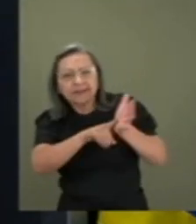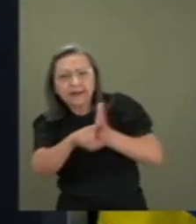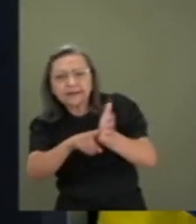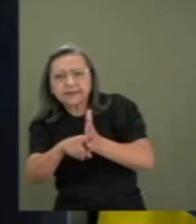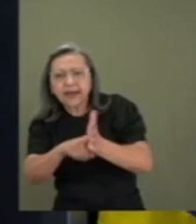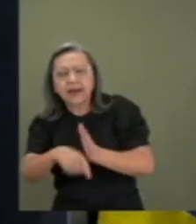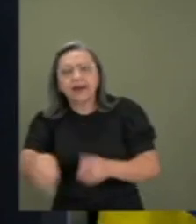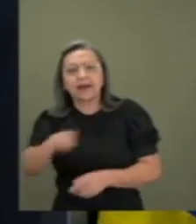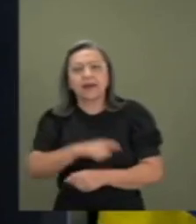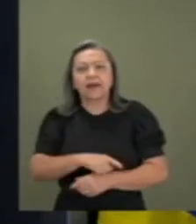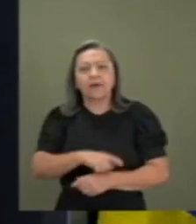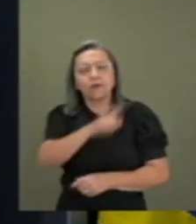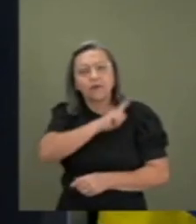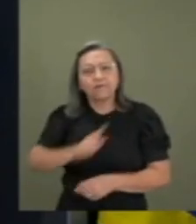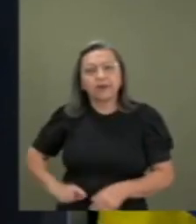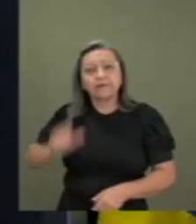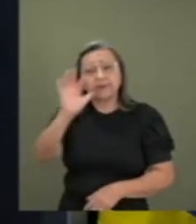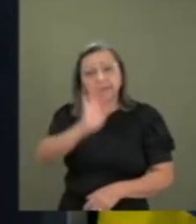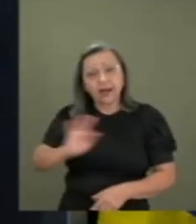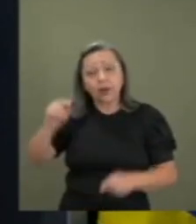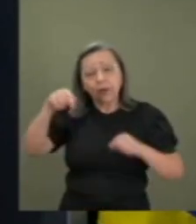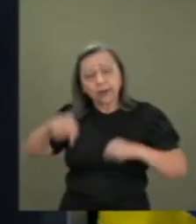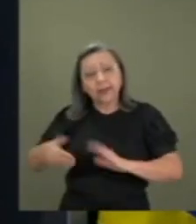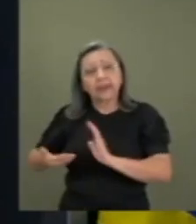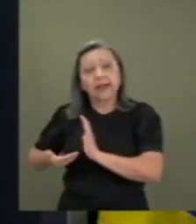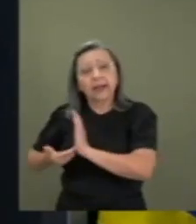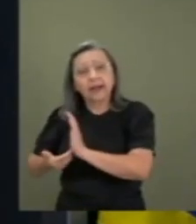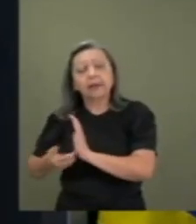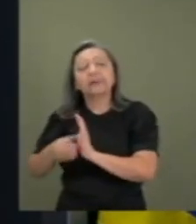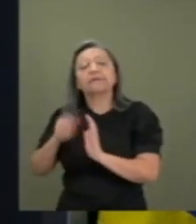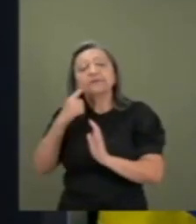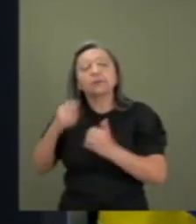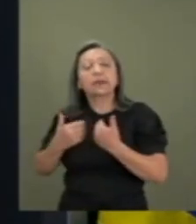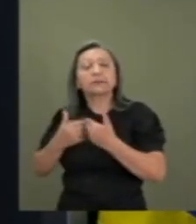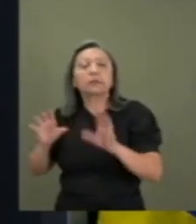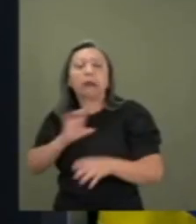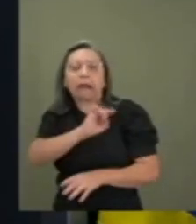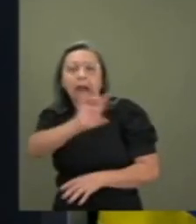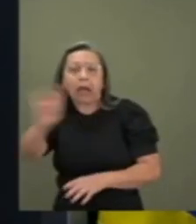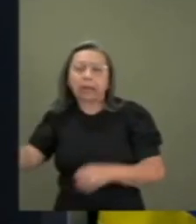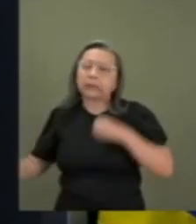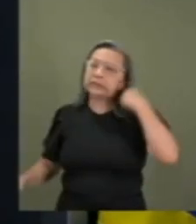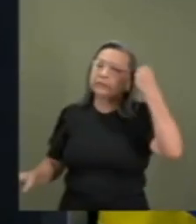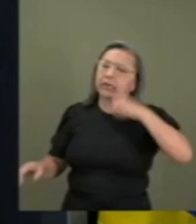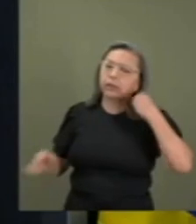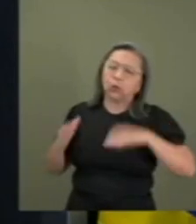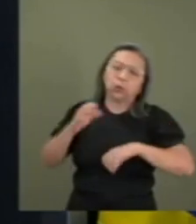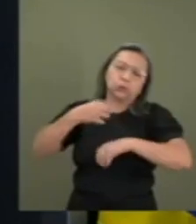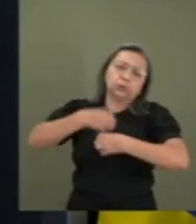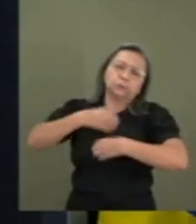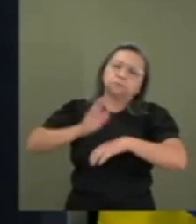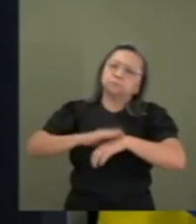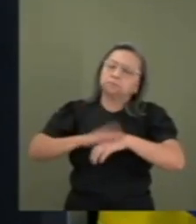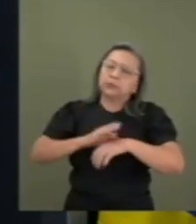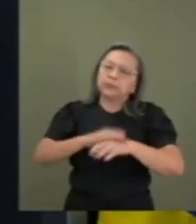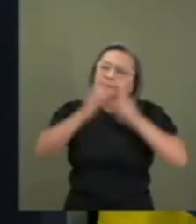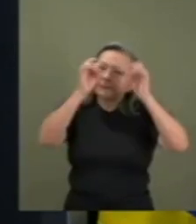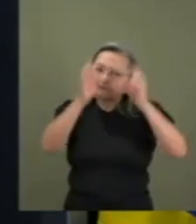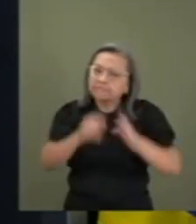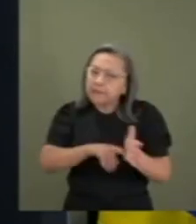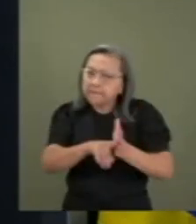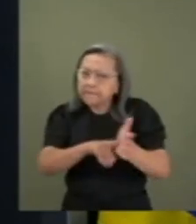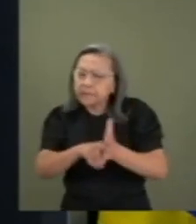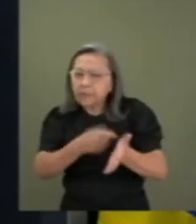Fizemos o lançamento na Câmara, cada senador, dentro da sua vocação, se especializando numa